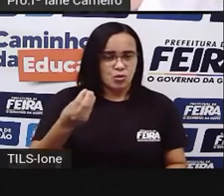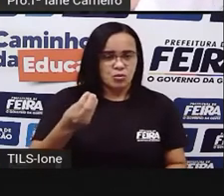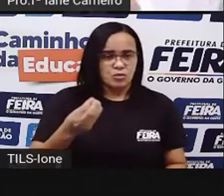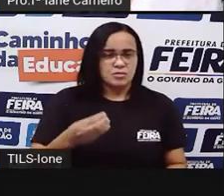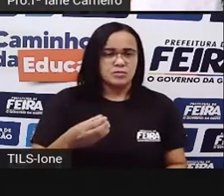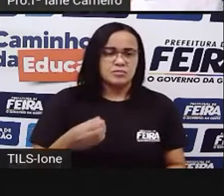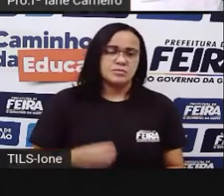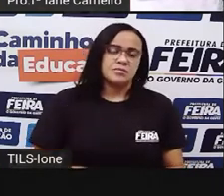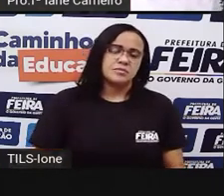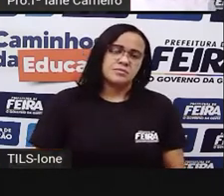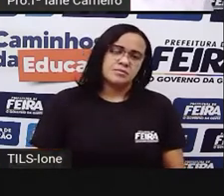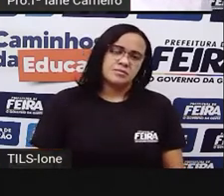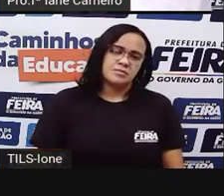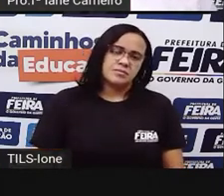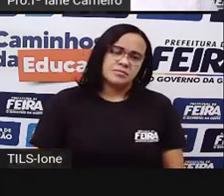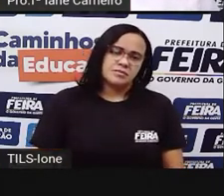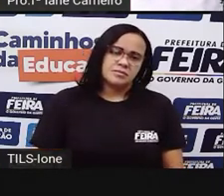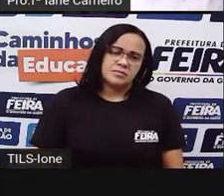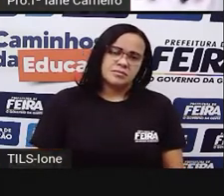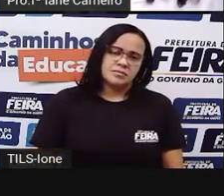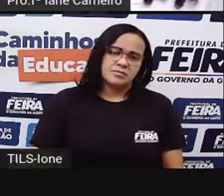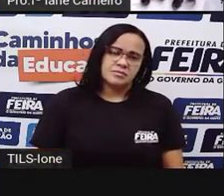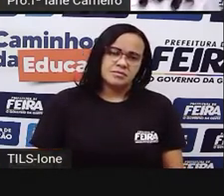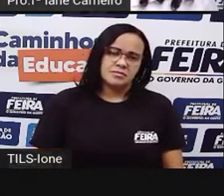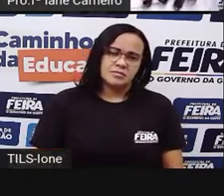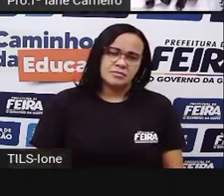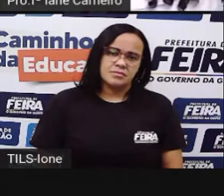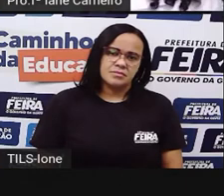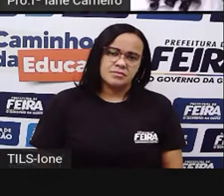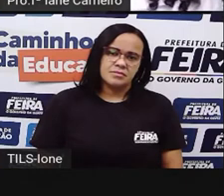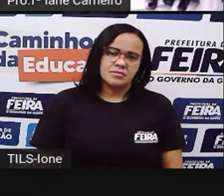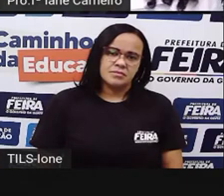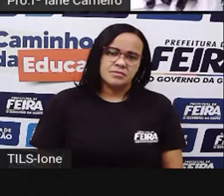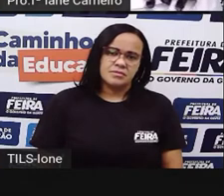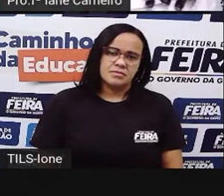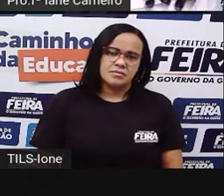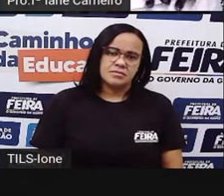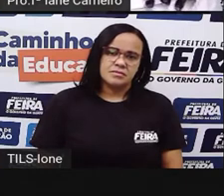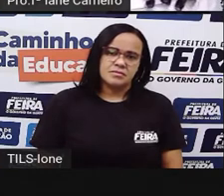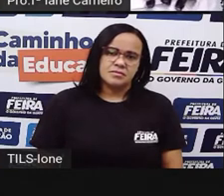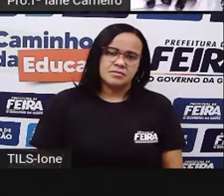achatadinha, ele vai dar esse efeito, né? Que o lettering pede.